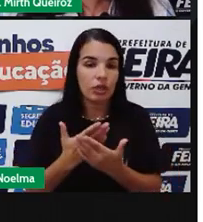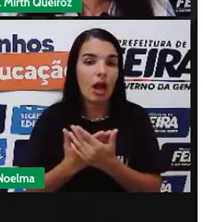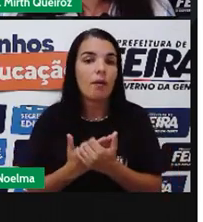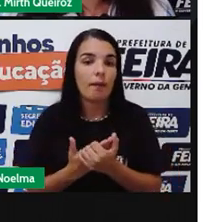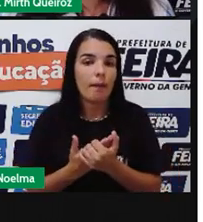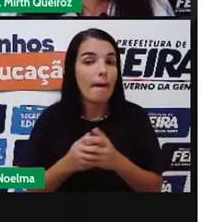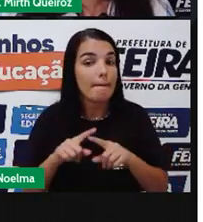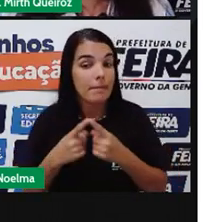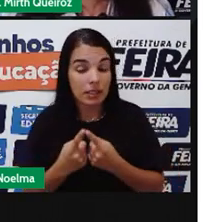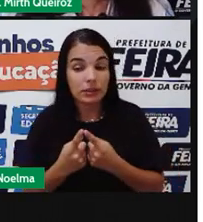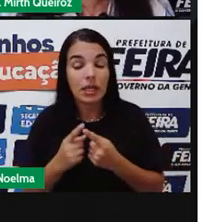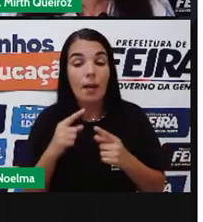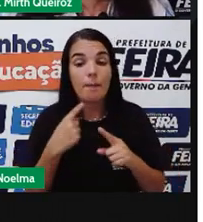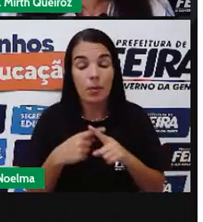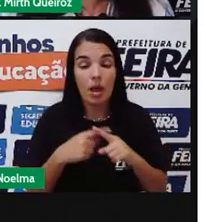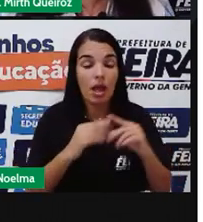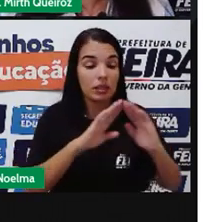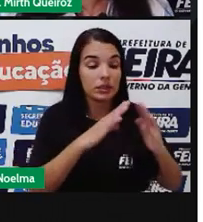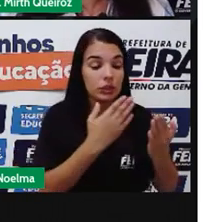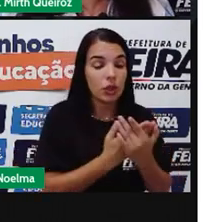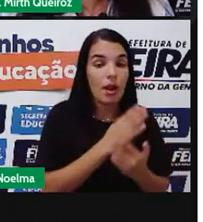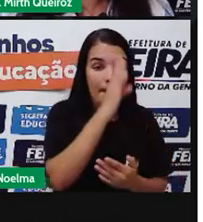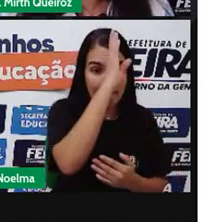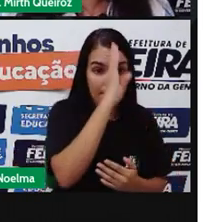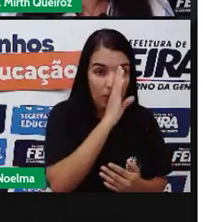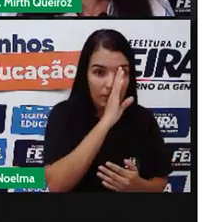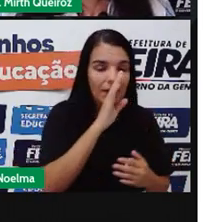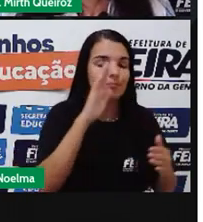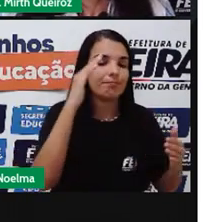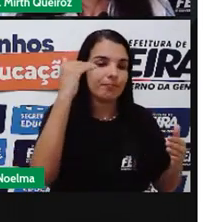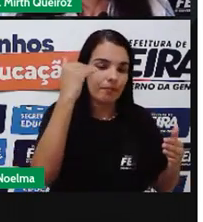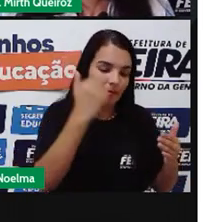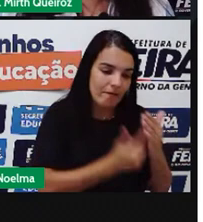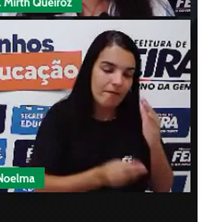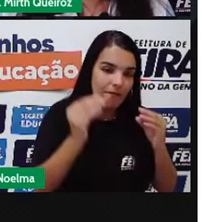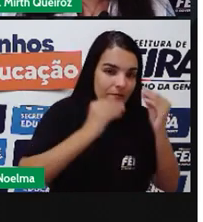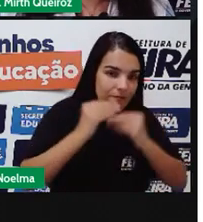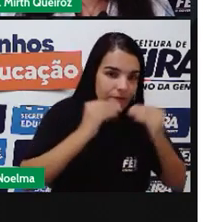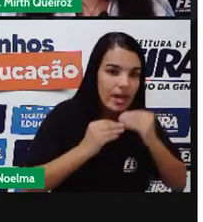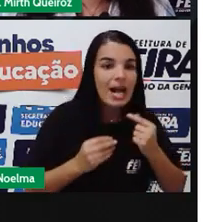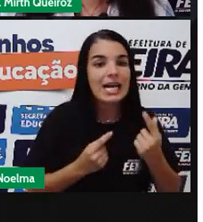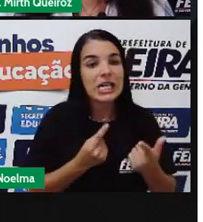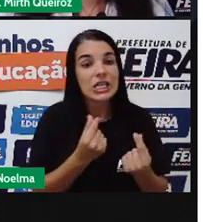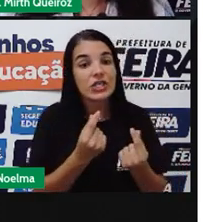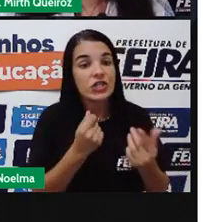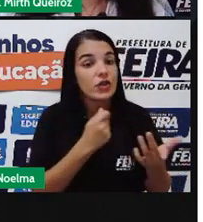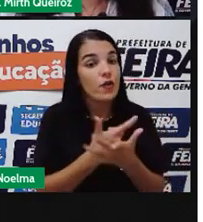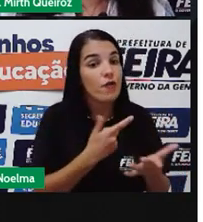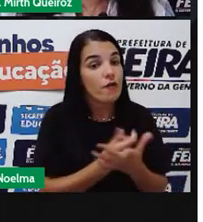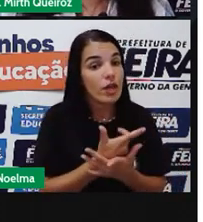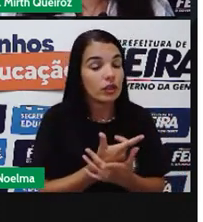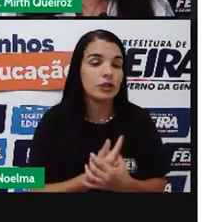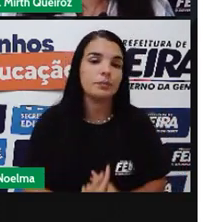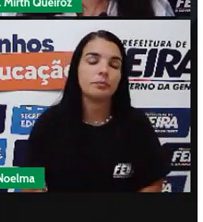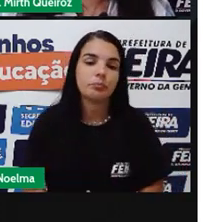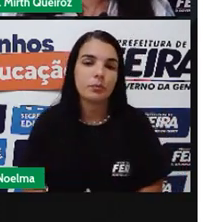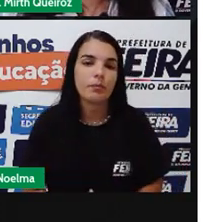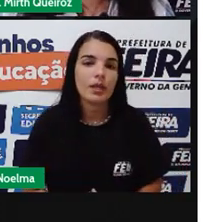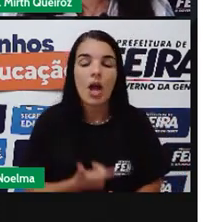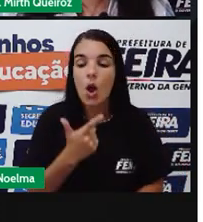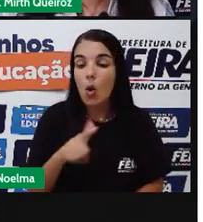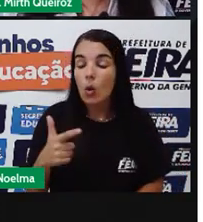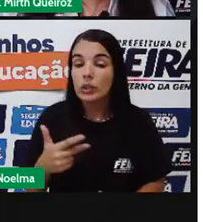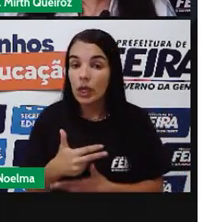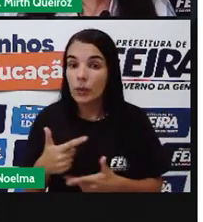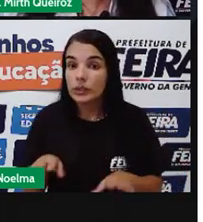São muito Precárias Favorecem A baixa qualidade Do ensino Outra coisa Também Que faz Com que a escola